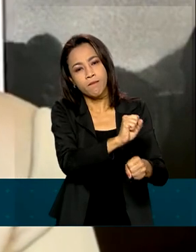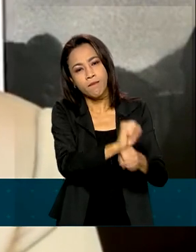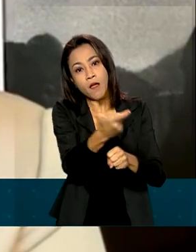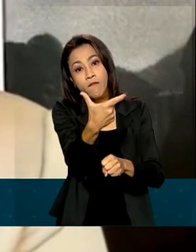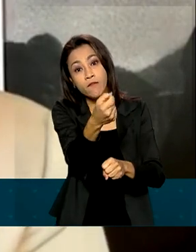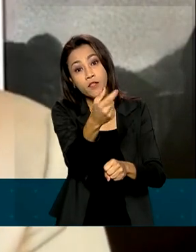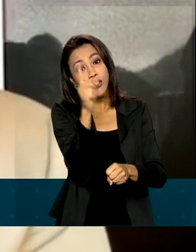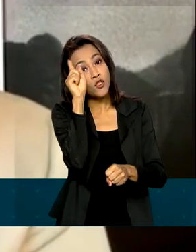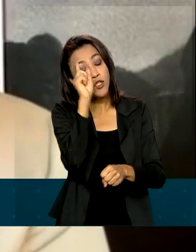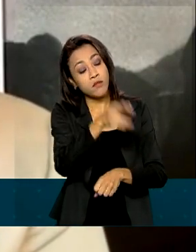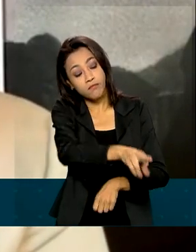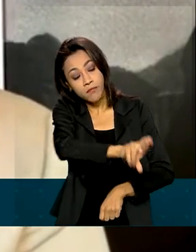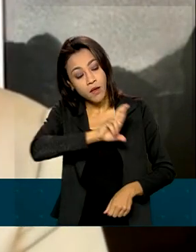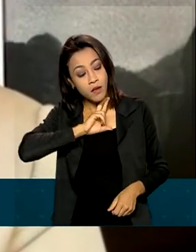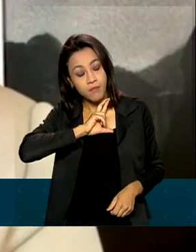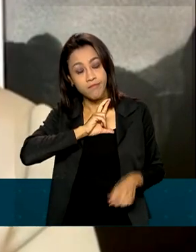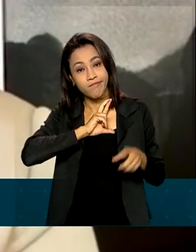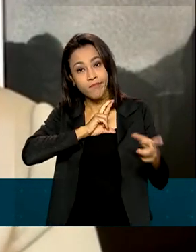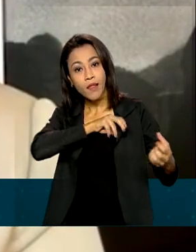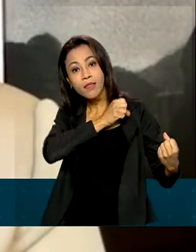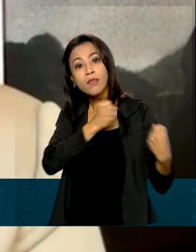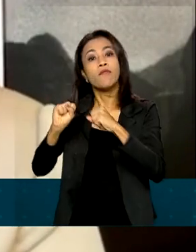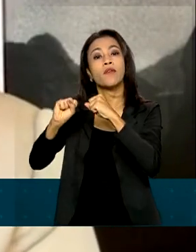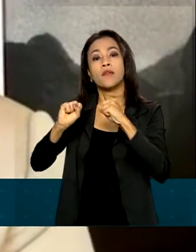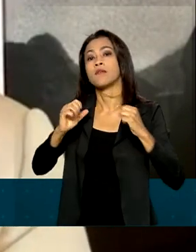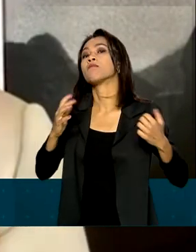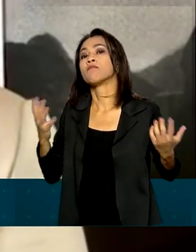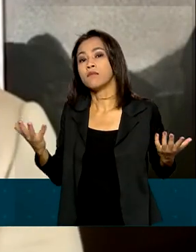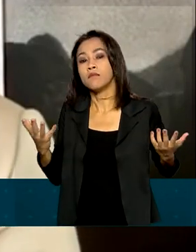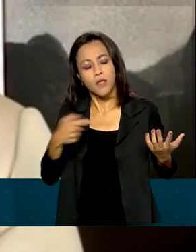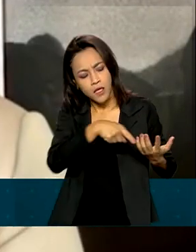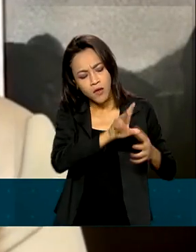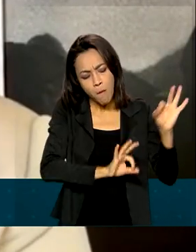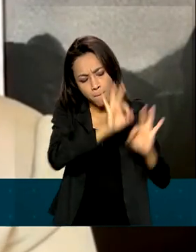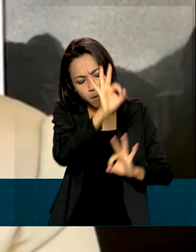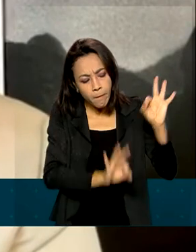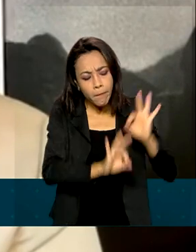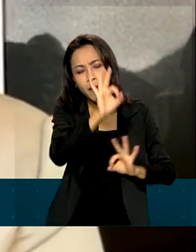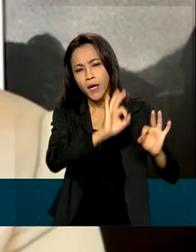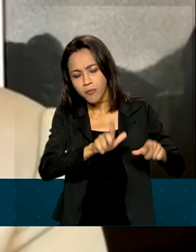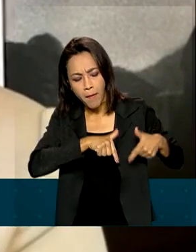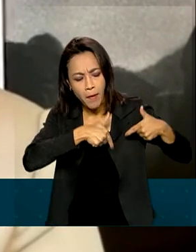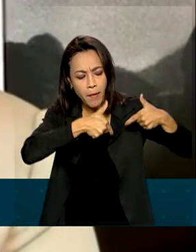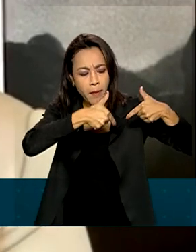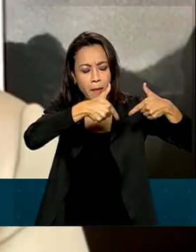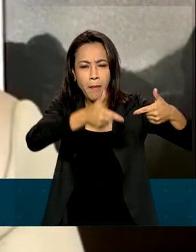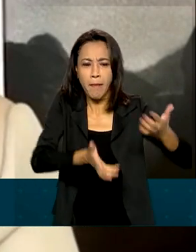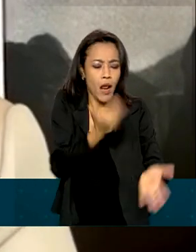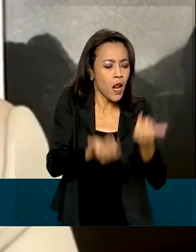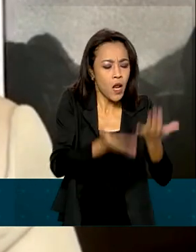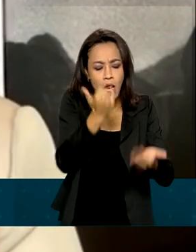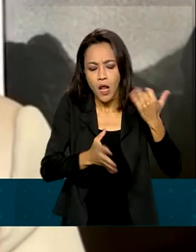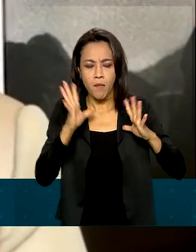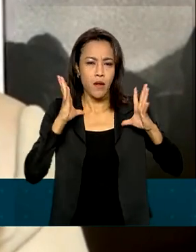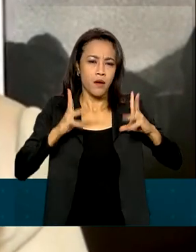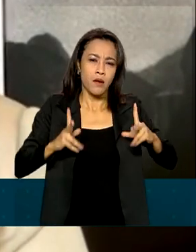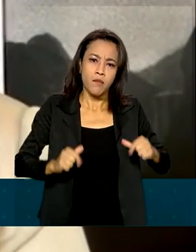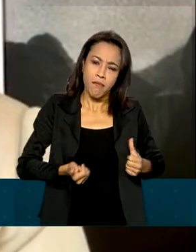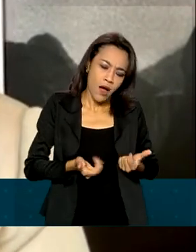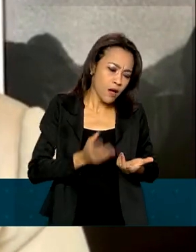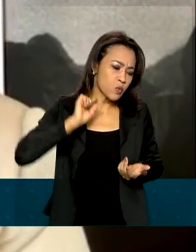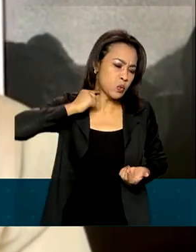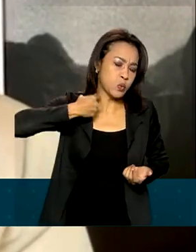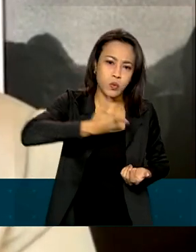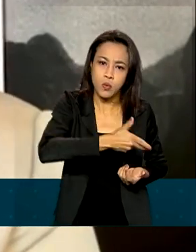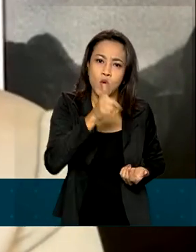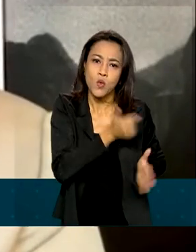suas justificativas defesas e um plano de ação para, em curtíssimo espaço de tempo, se adequarem às regras de potabilidade do